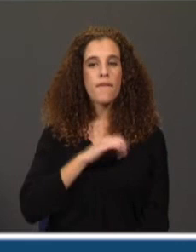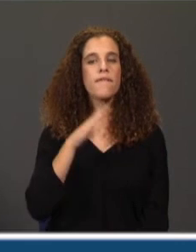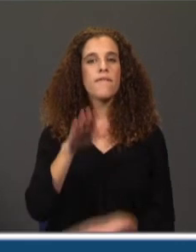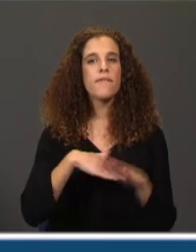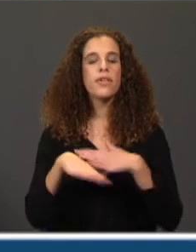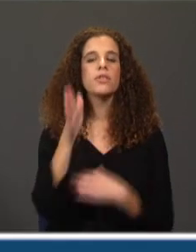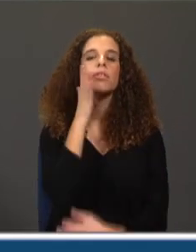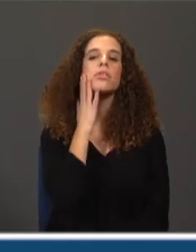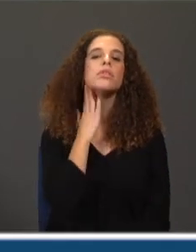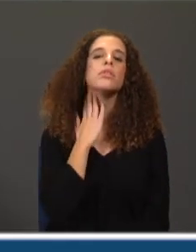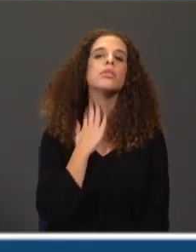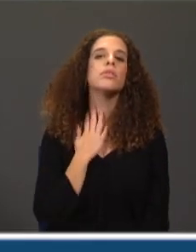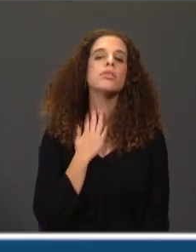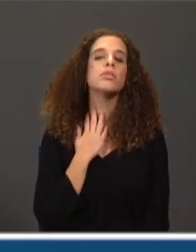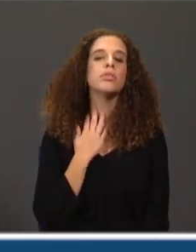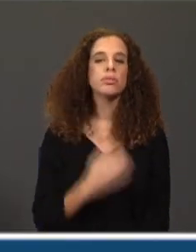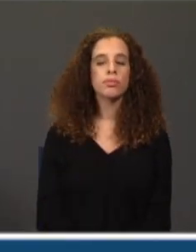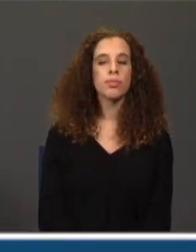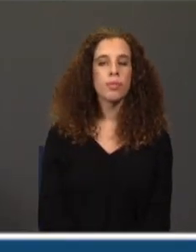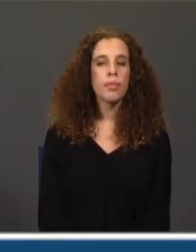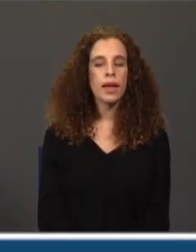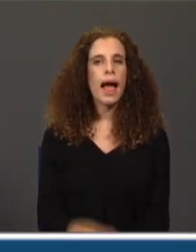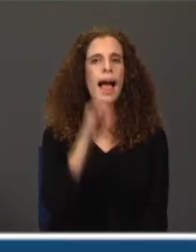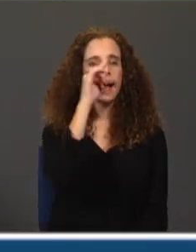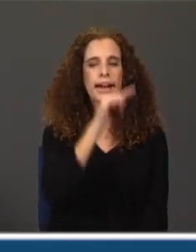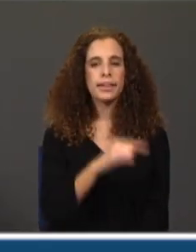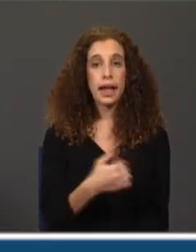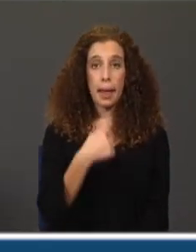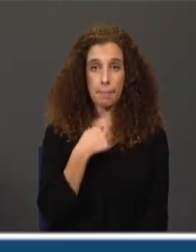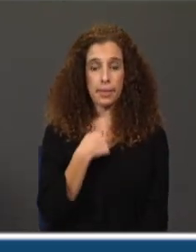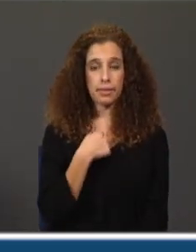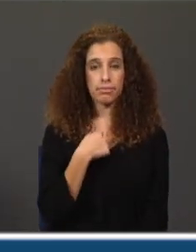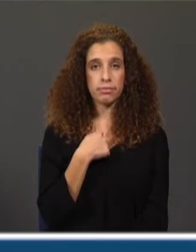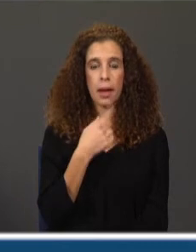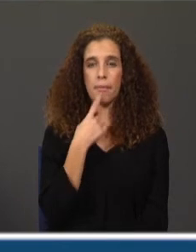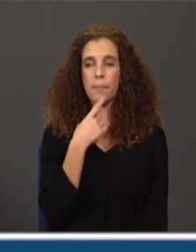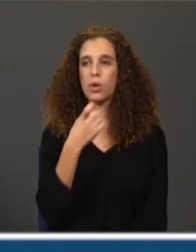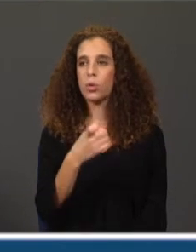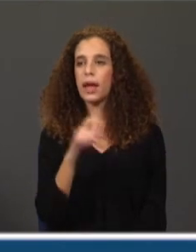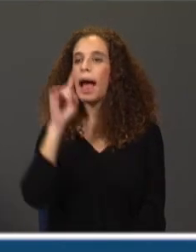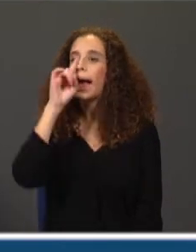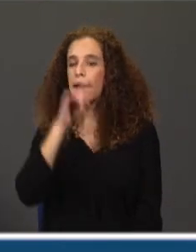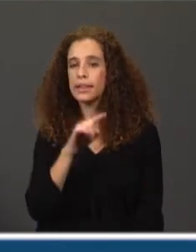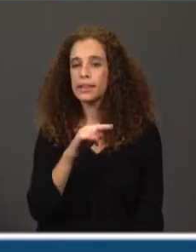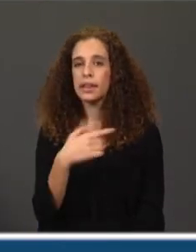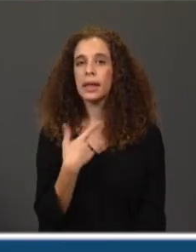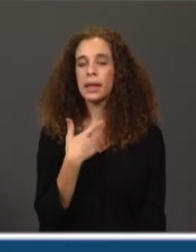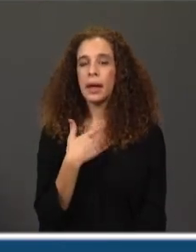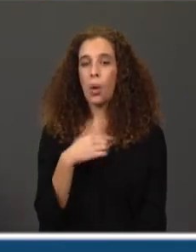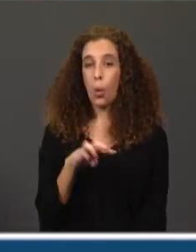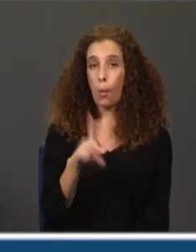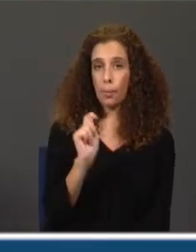no pescoço. Fazia uma festa no pescoço a quem? A mim. Fazemos a pergunta a quem? Aquele me